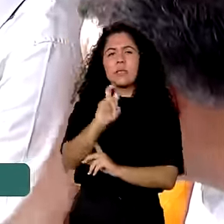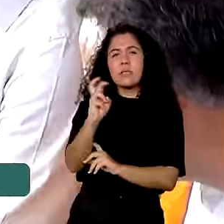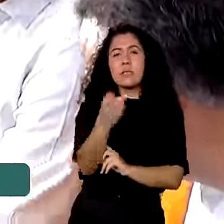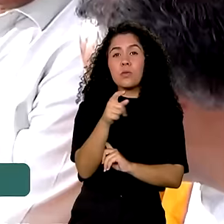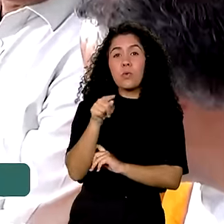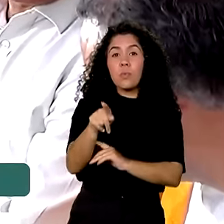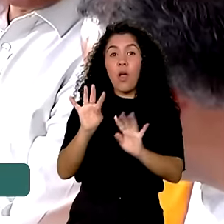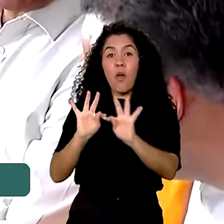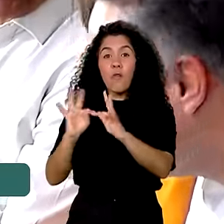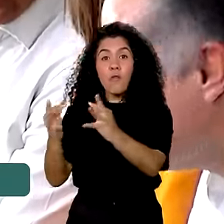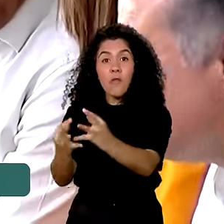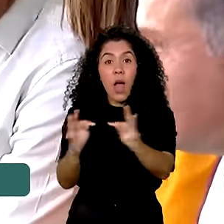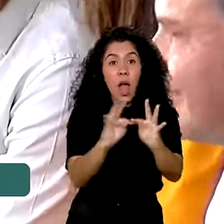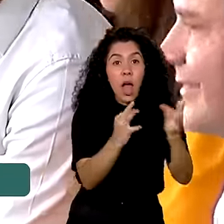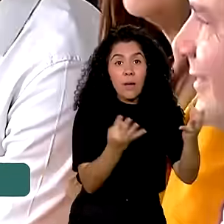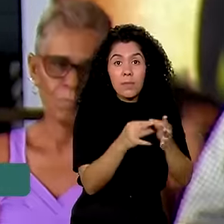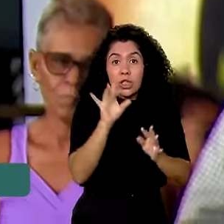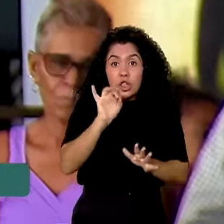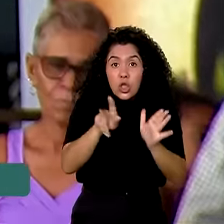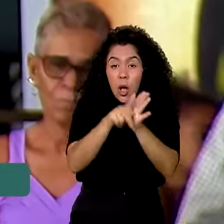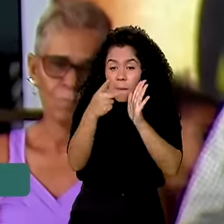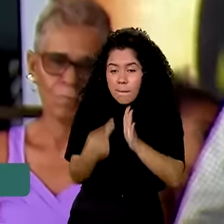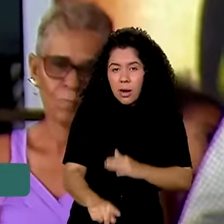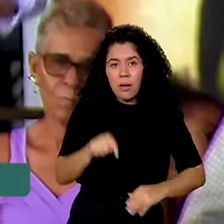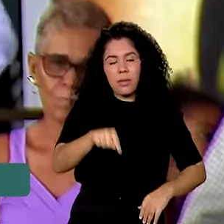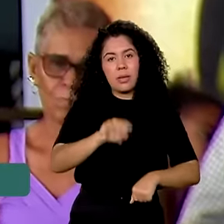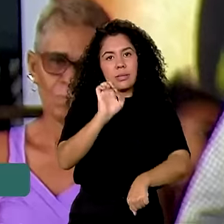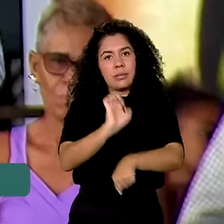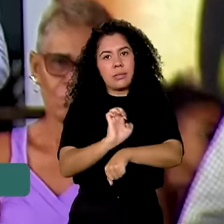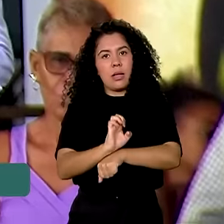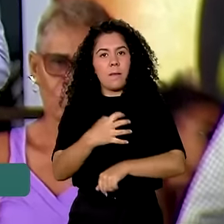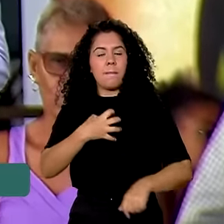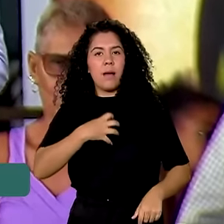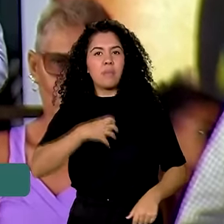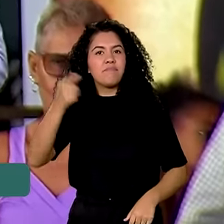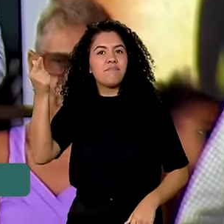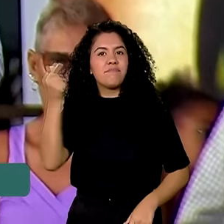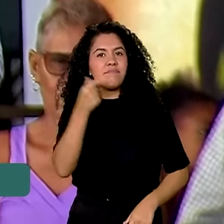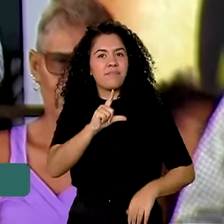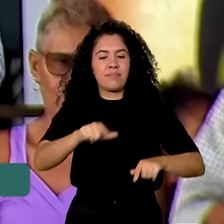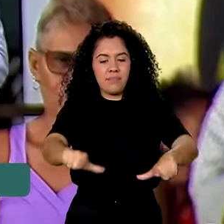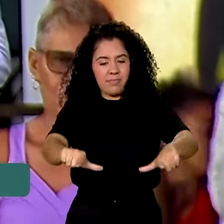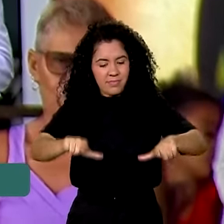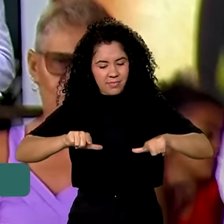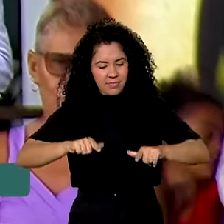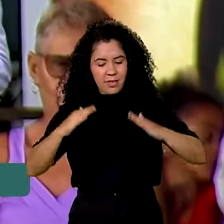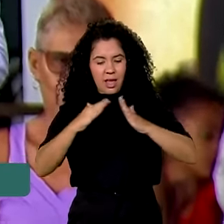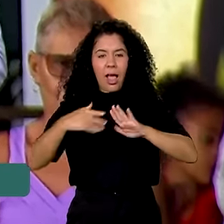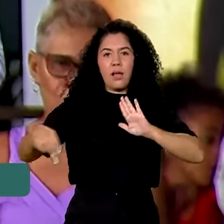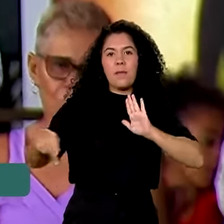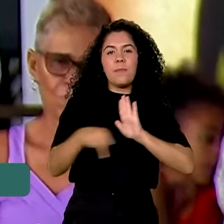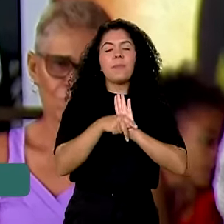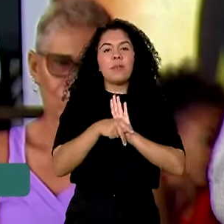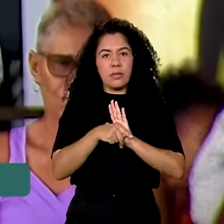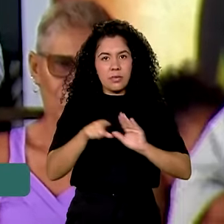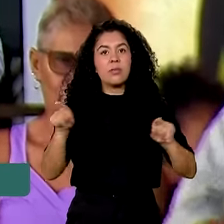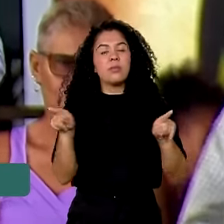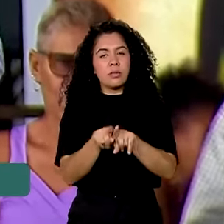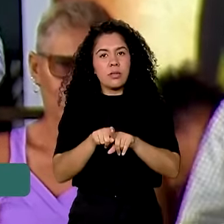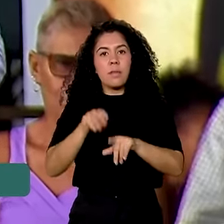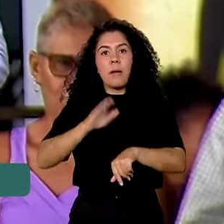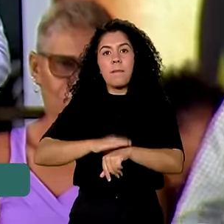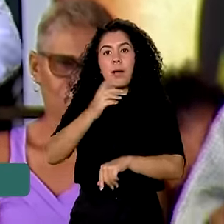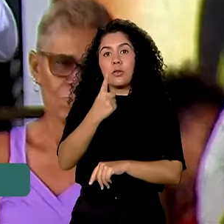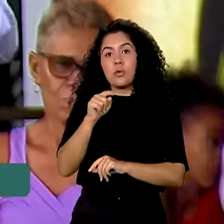famílias só na Bahia que vão poder receber o título das suas propriedades e mais cerca de 1.500